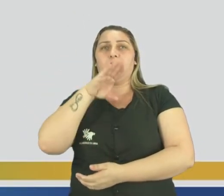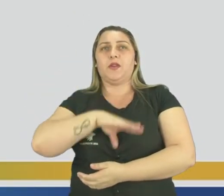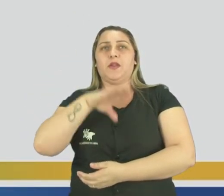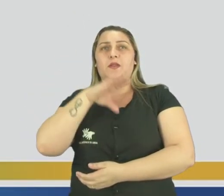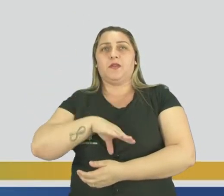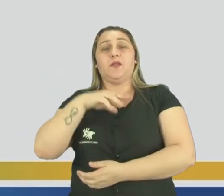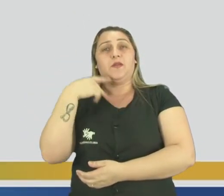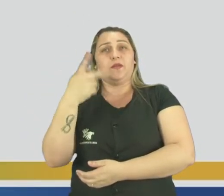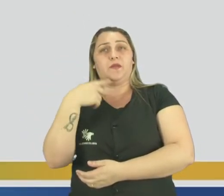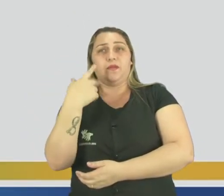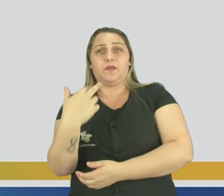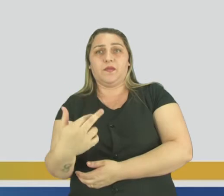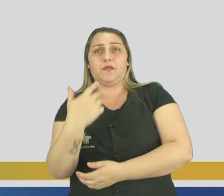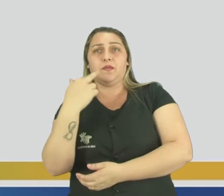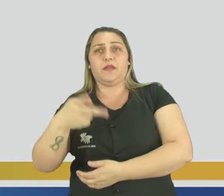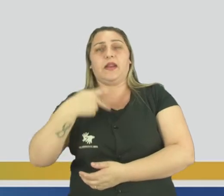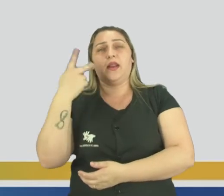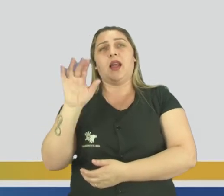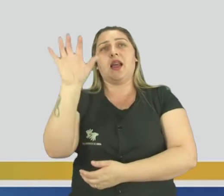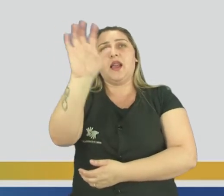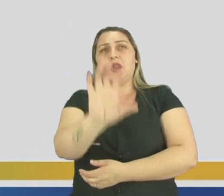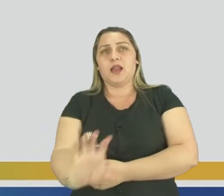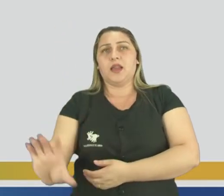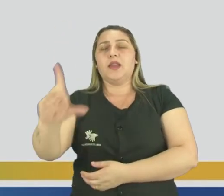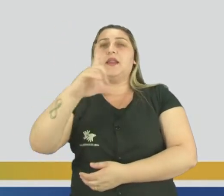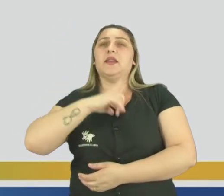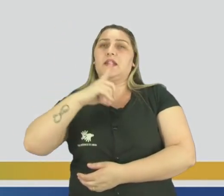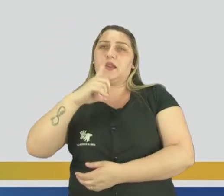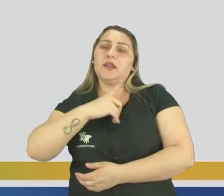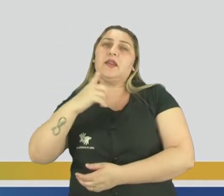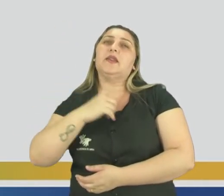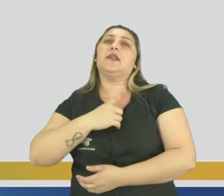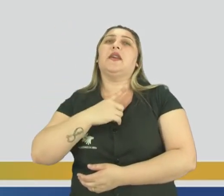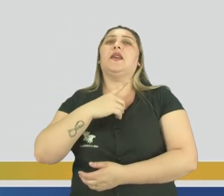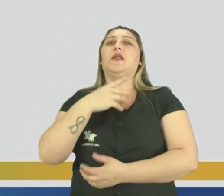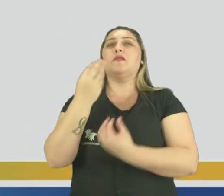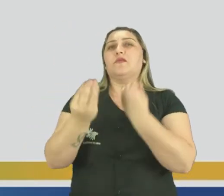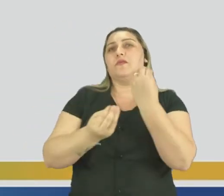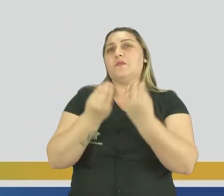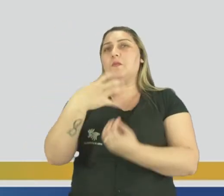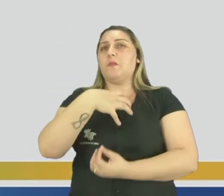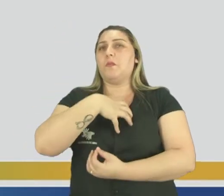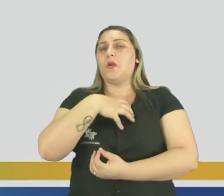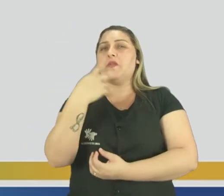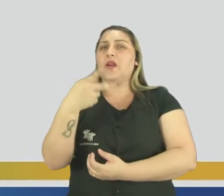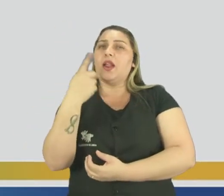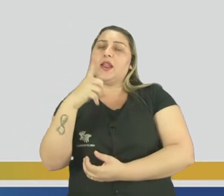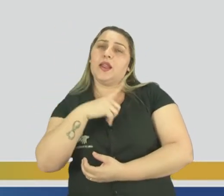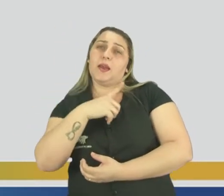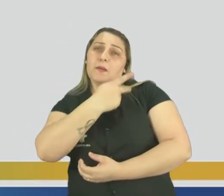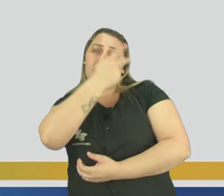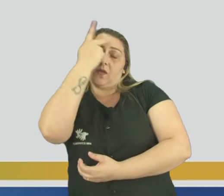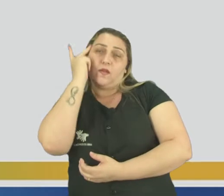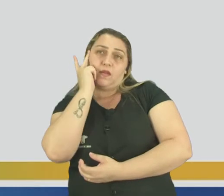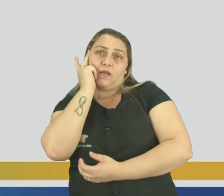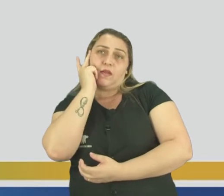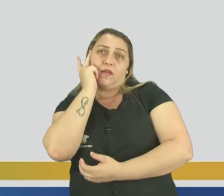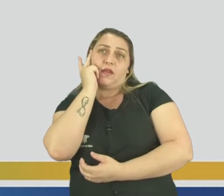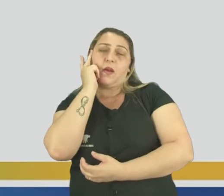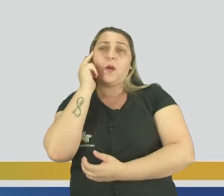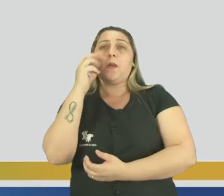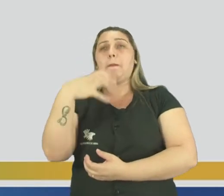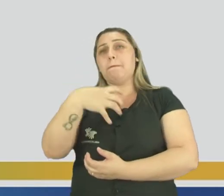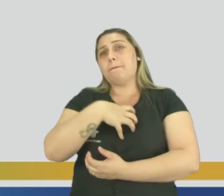essa língua que nós falamos. Aí, cada região tem o seu sotaque, né? Existem pessoas que falam... Tem um